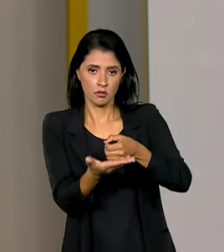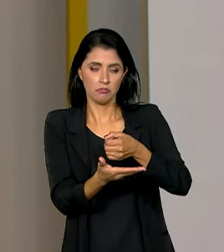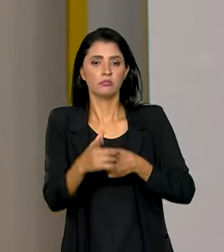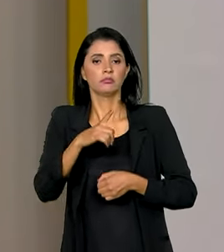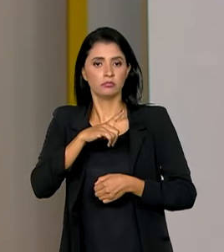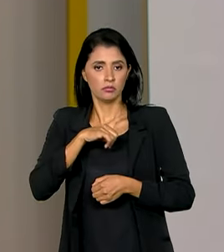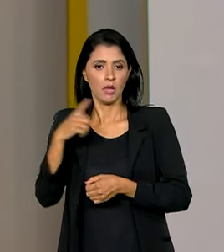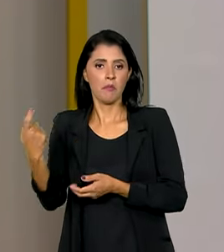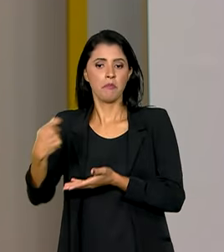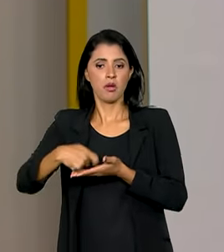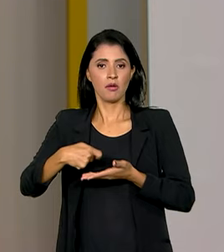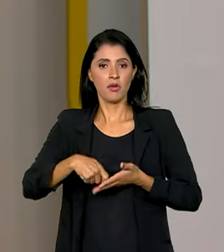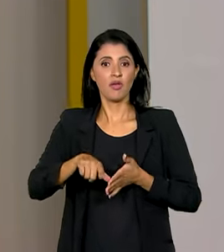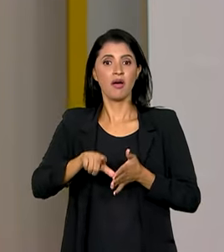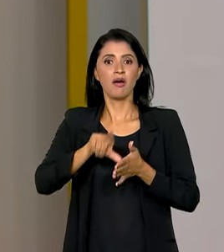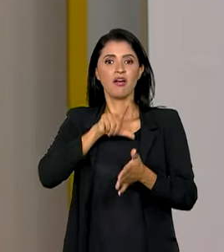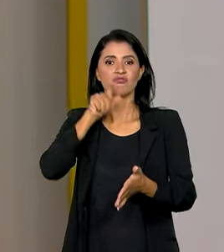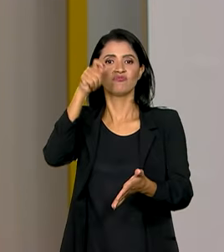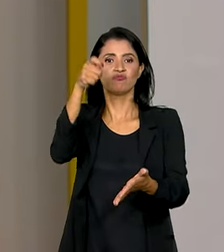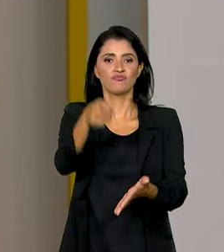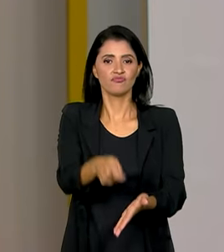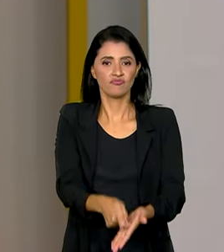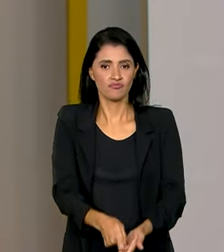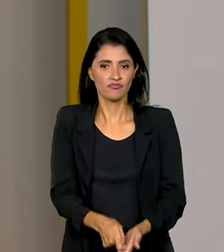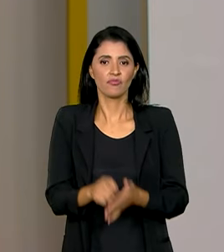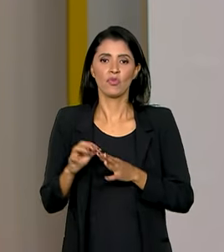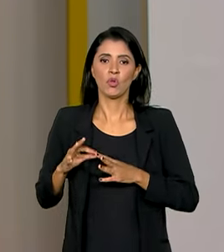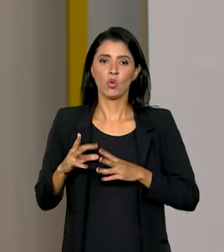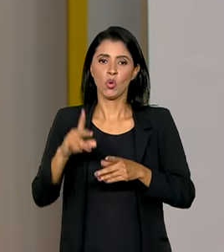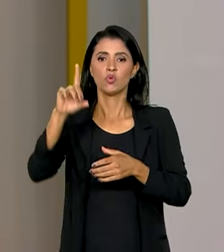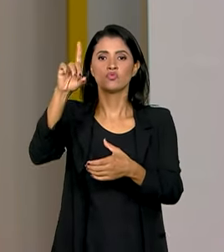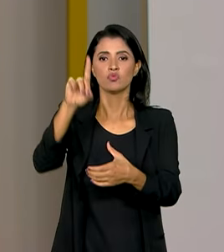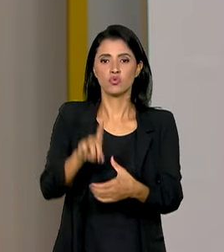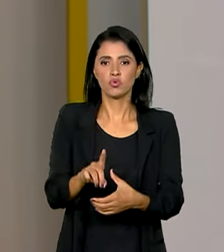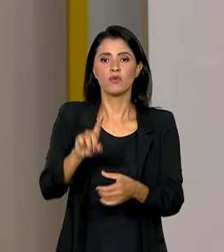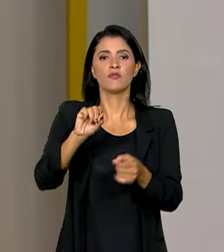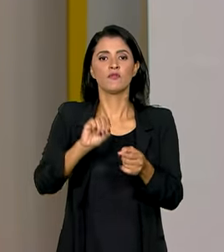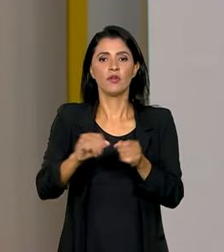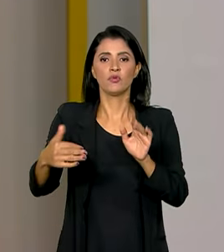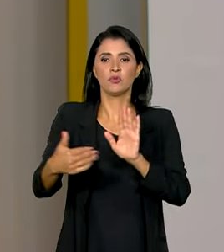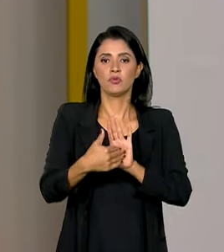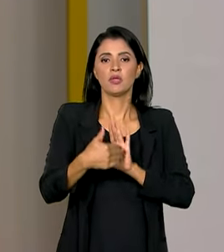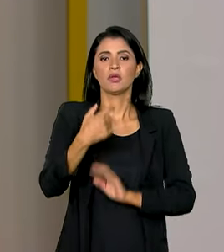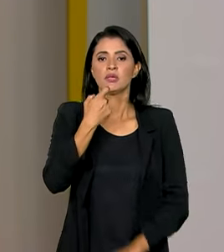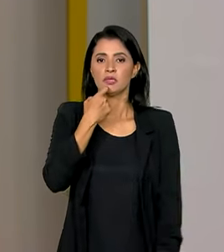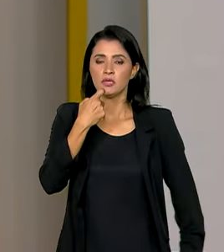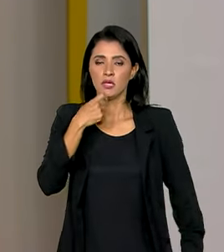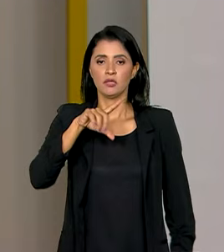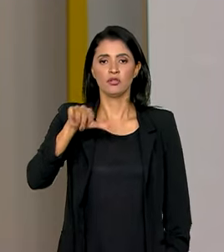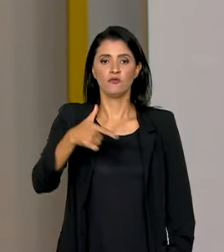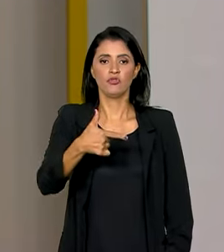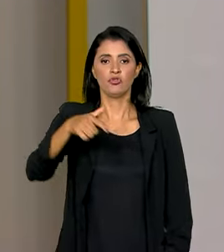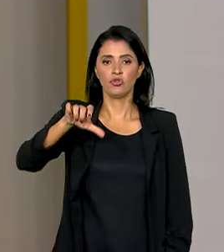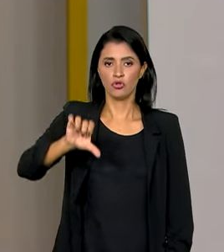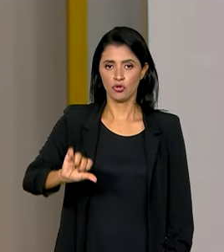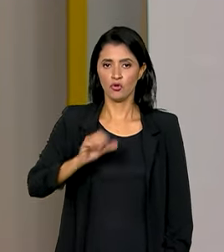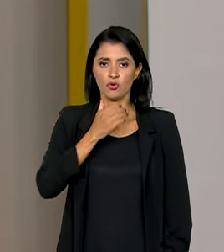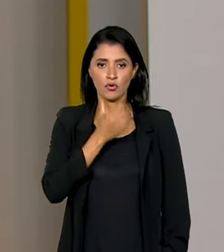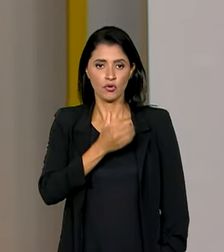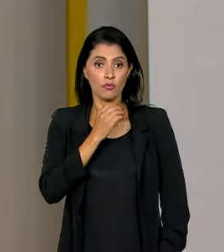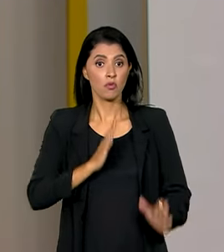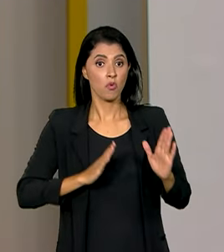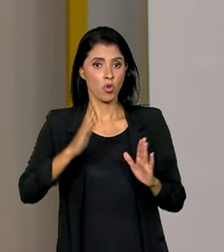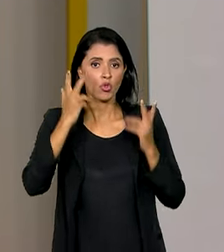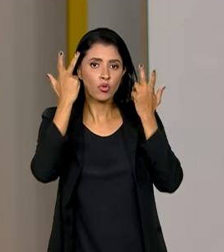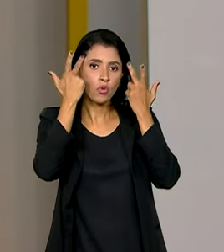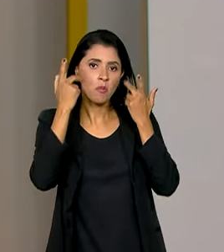terão os pagamentos antecipados. Todos os depósitos serão feitos até sexta-feira, 29 de dezembro. O prazo